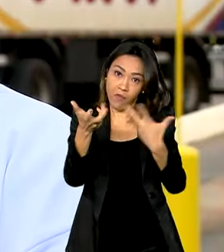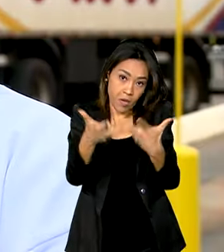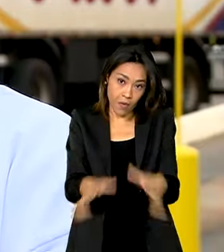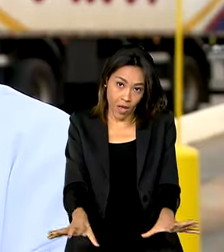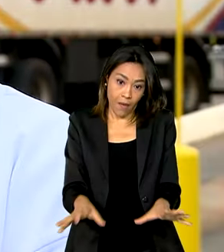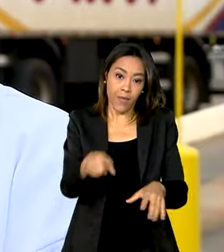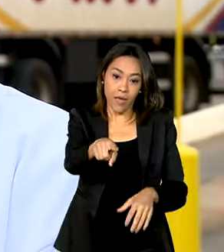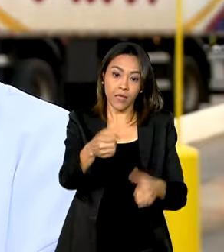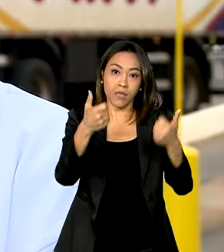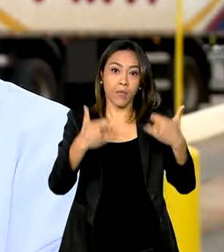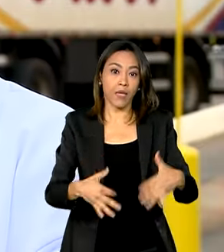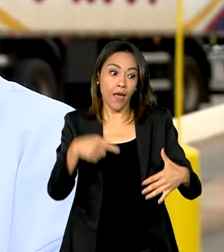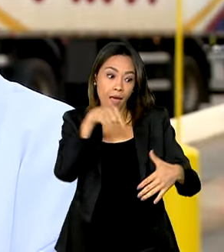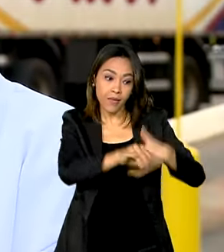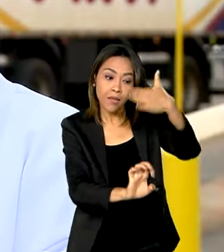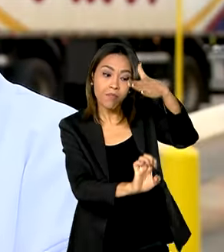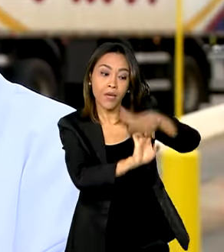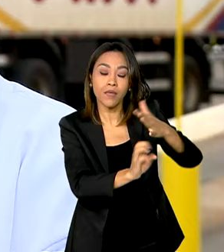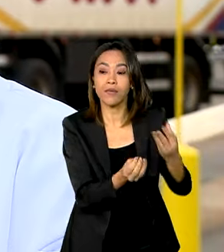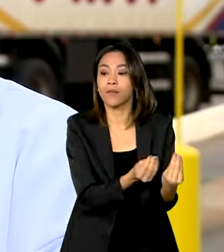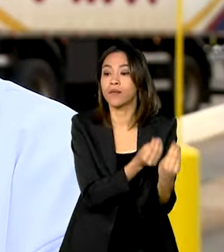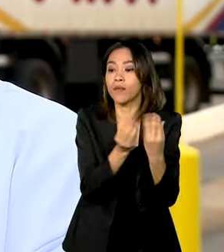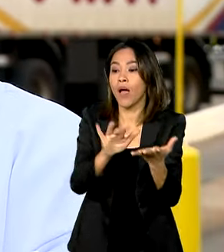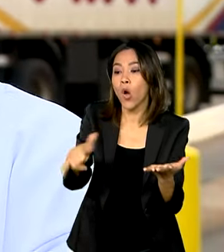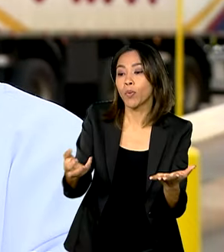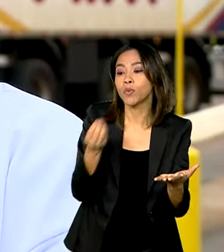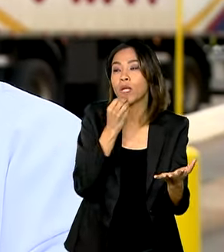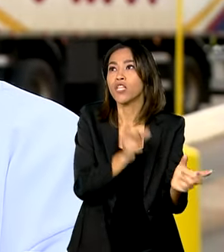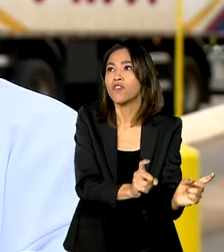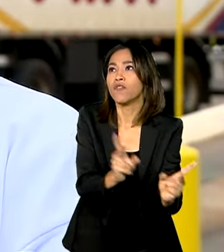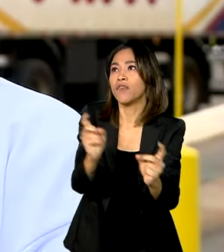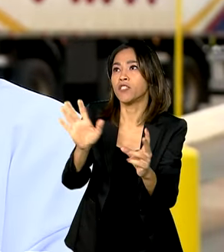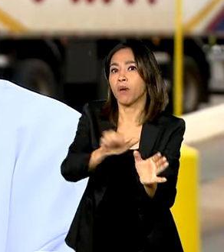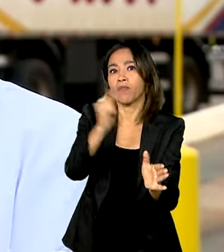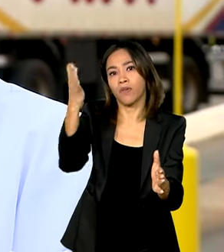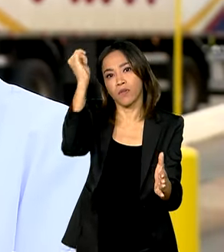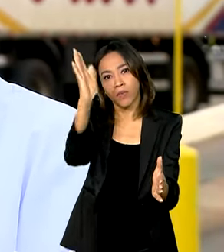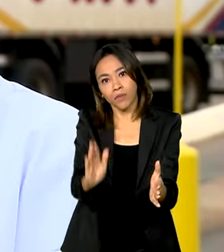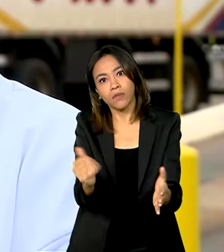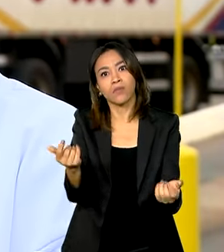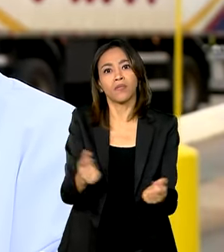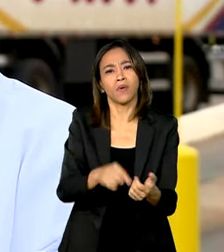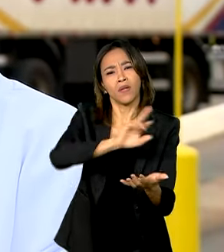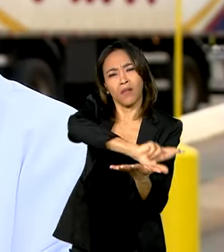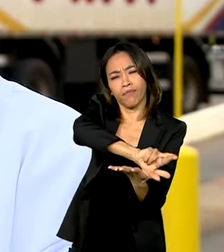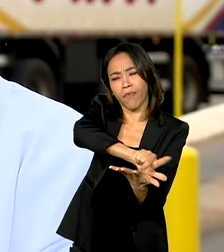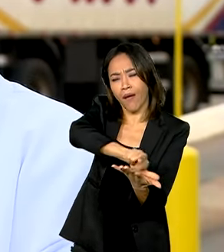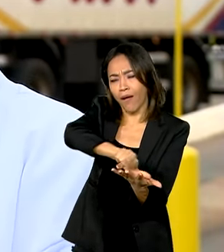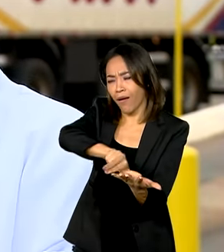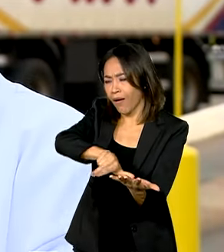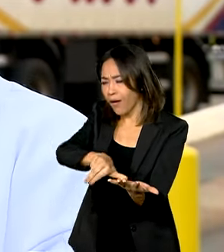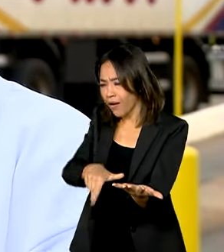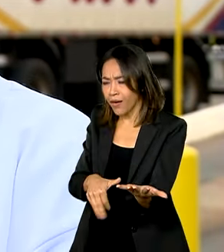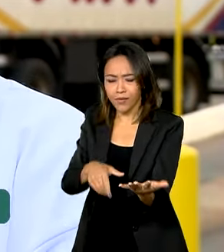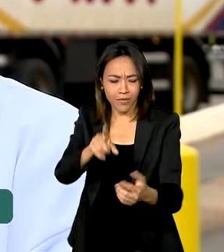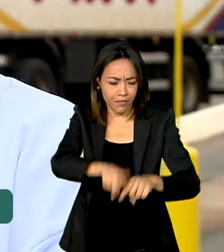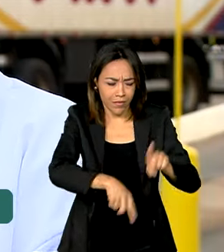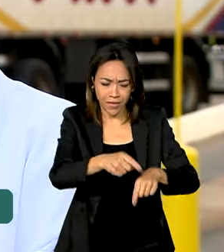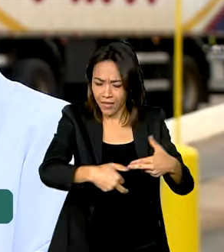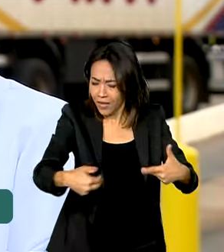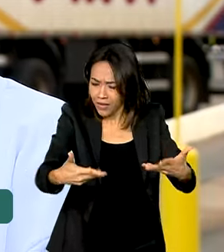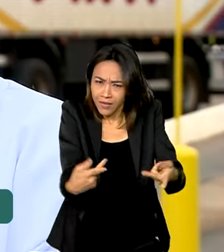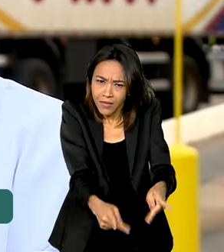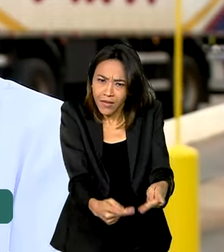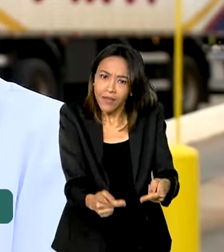uma empresa que tem muitas oportunidades, faz exportação, mexe com todo tipo de matéria-prima,